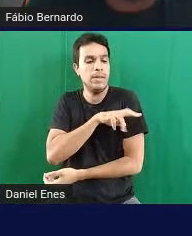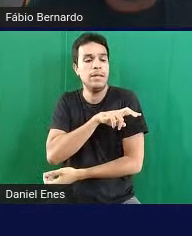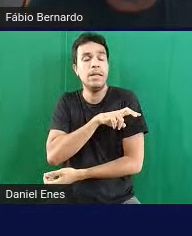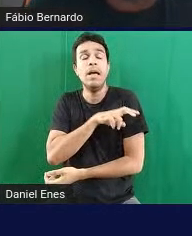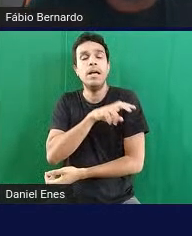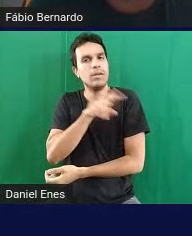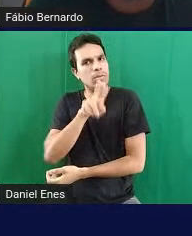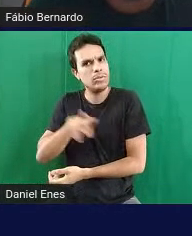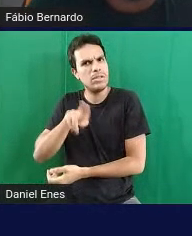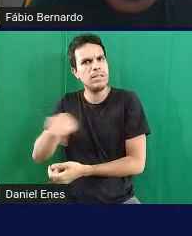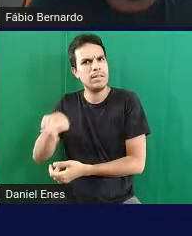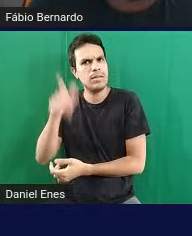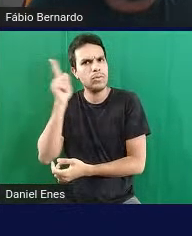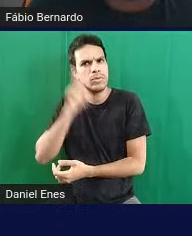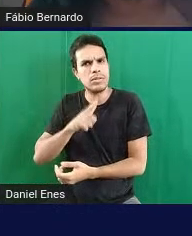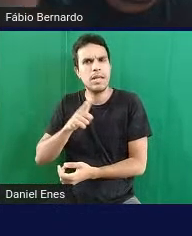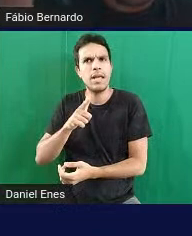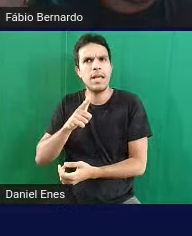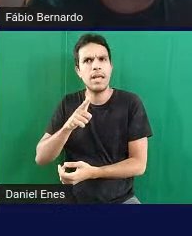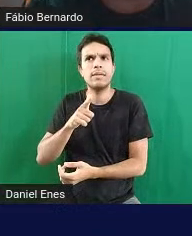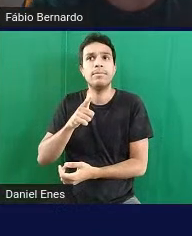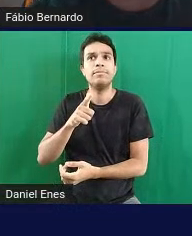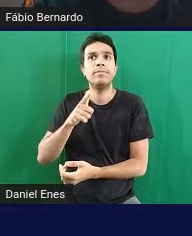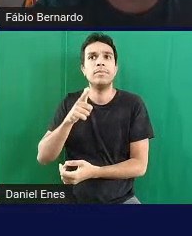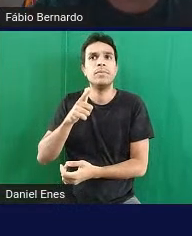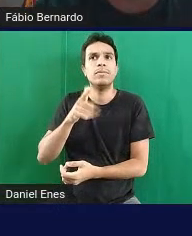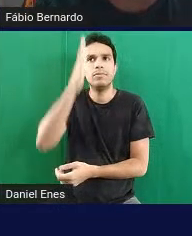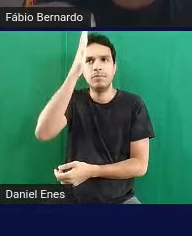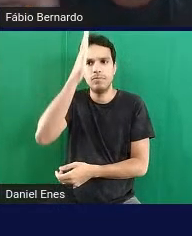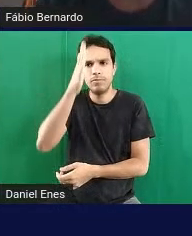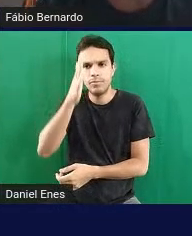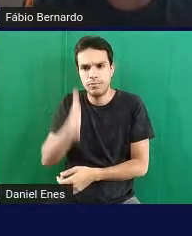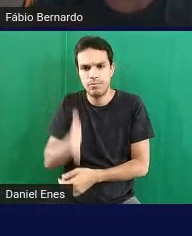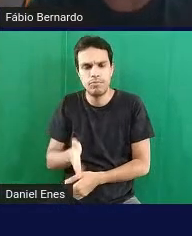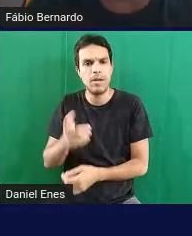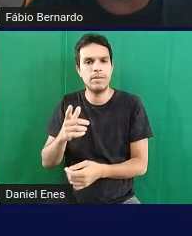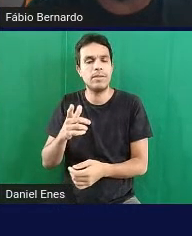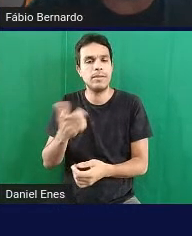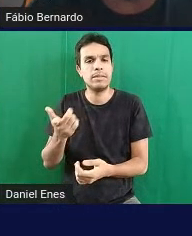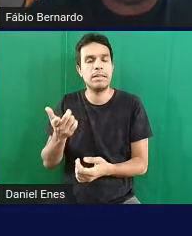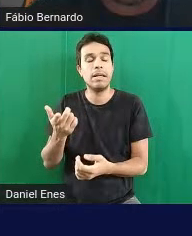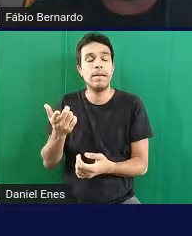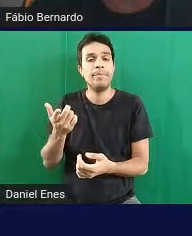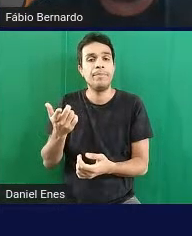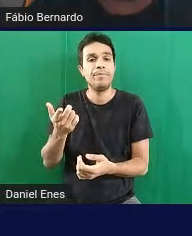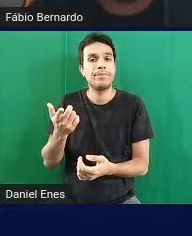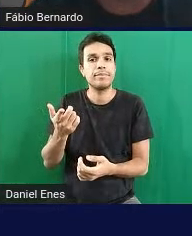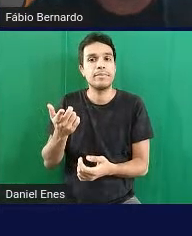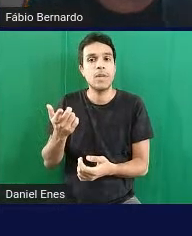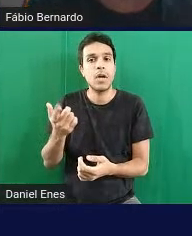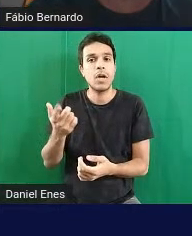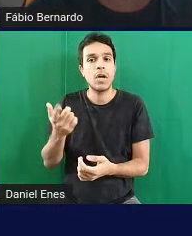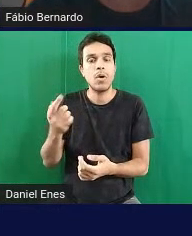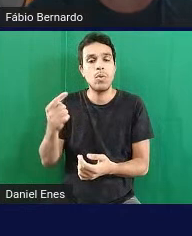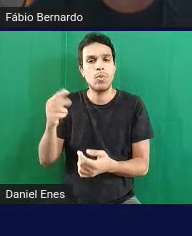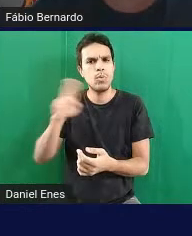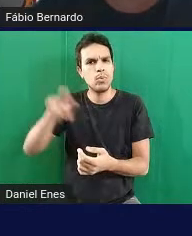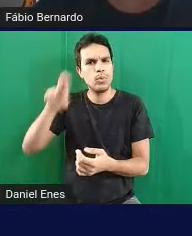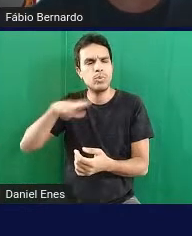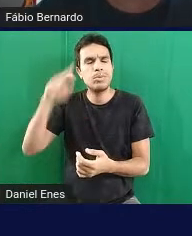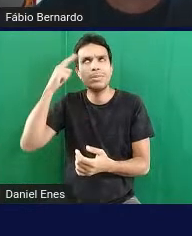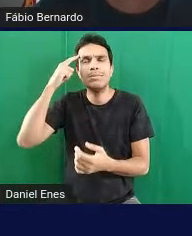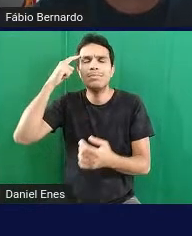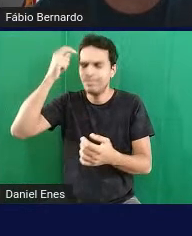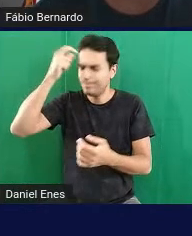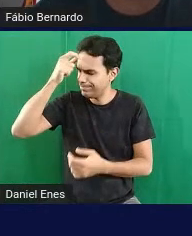decomposição é por cálculo mental então aí ele consegue escrevendo em braille fazer a decomposição então ele vai querer